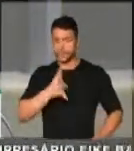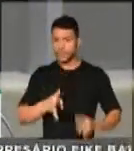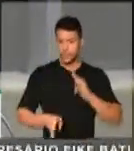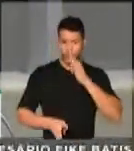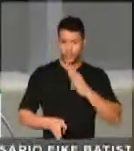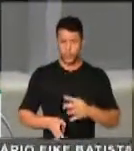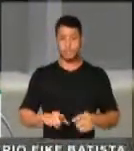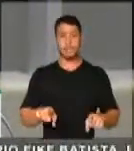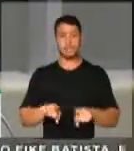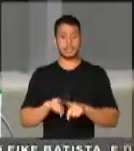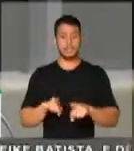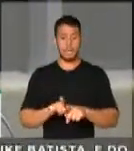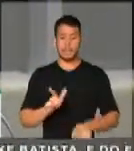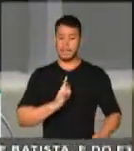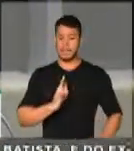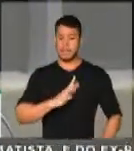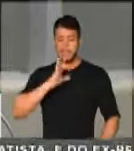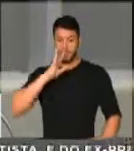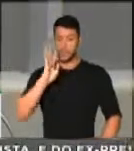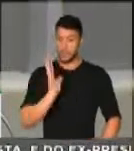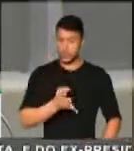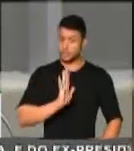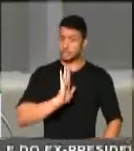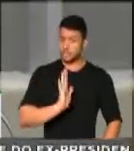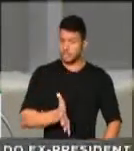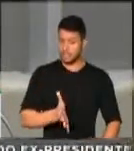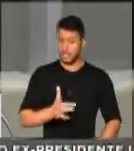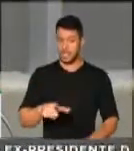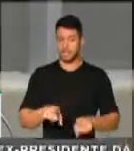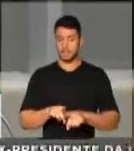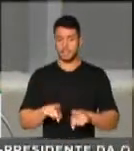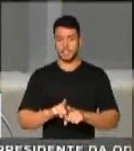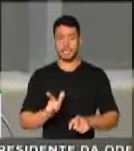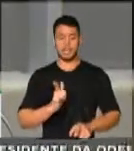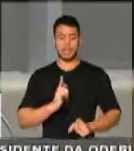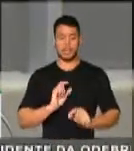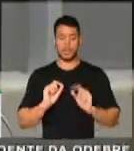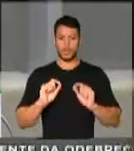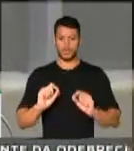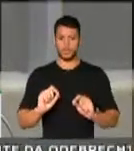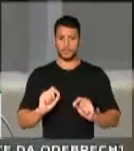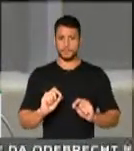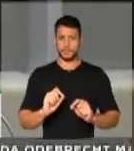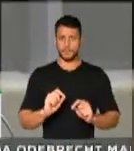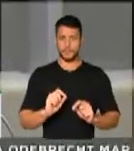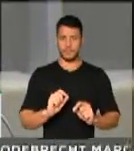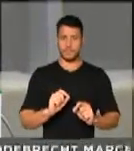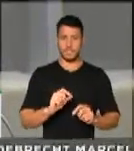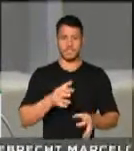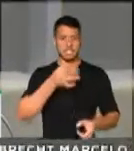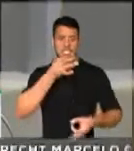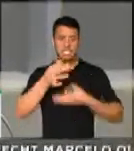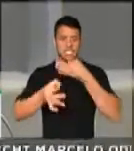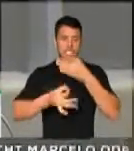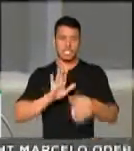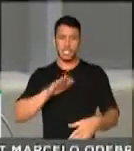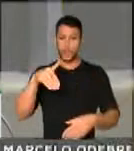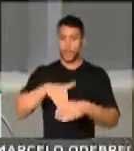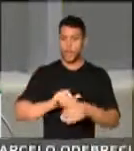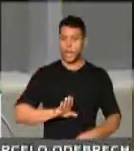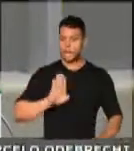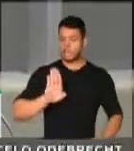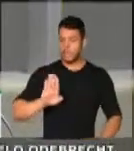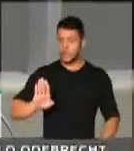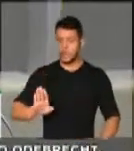sobre laranjas. em gabinetes de familiares, em indicações de candidaturas de seu